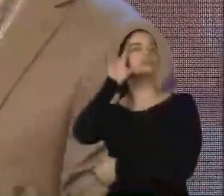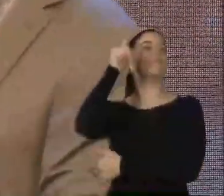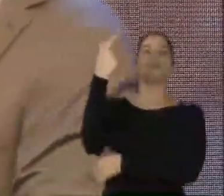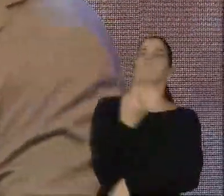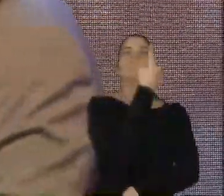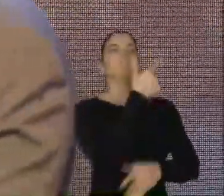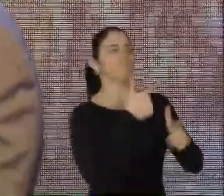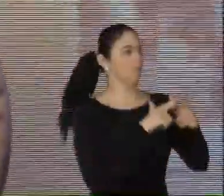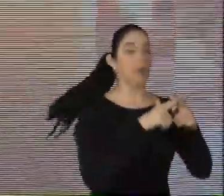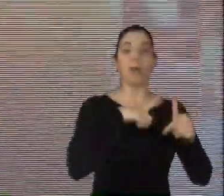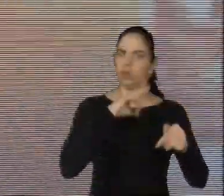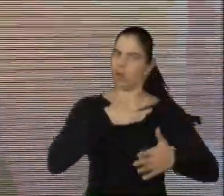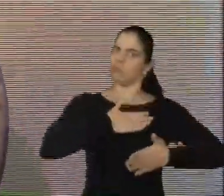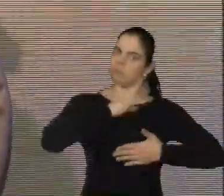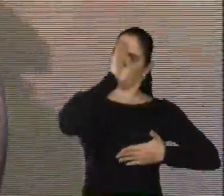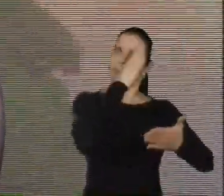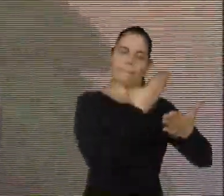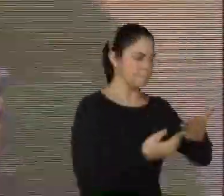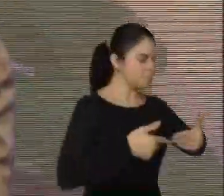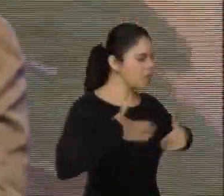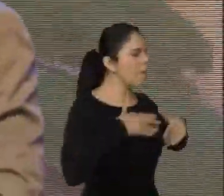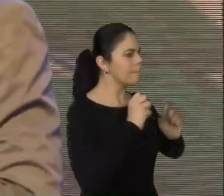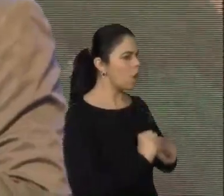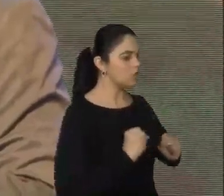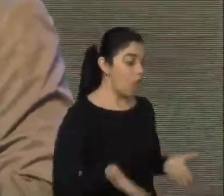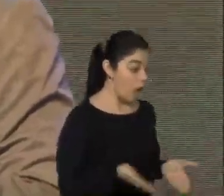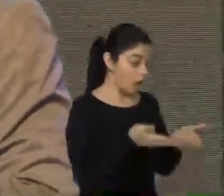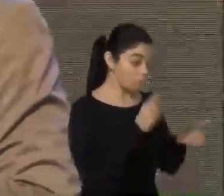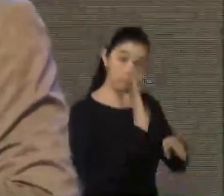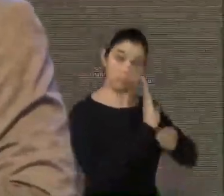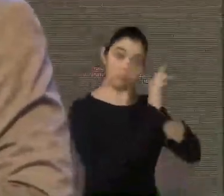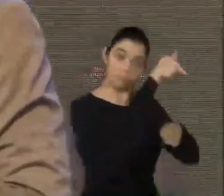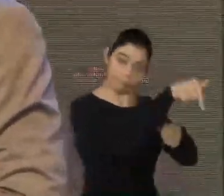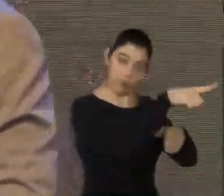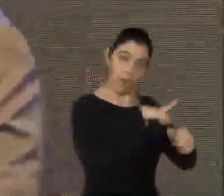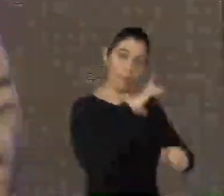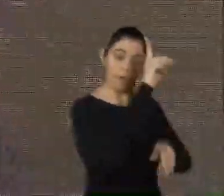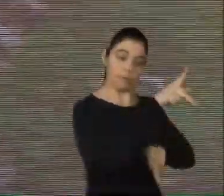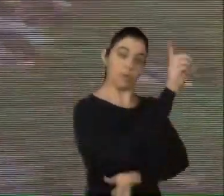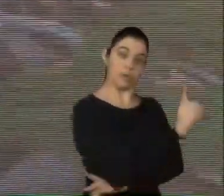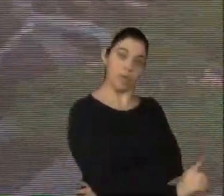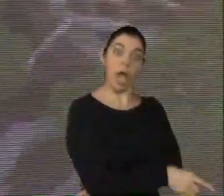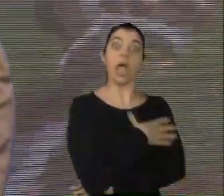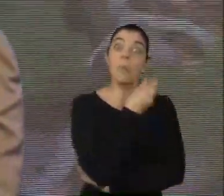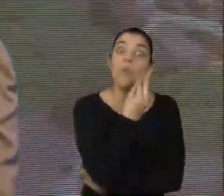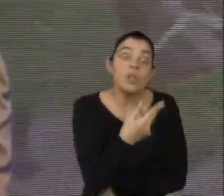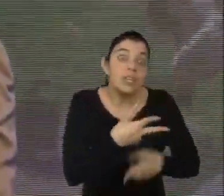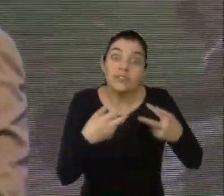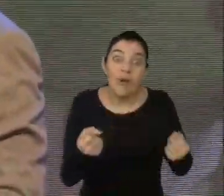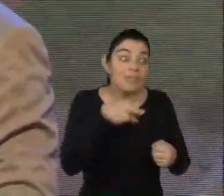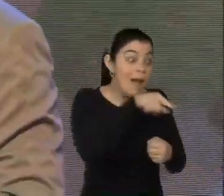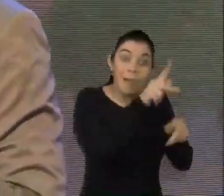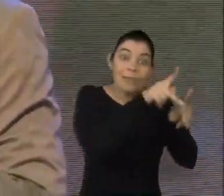Então, muitas vezes, a gente acredita que tem como oferecer algo a mais para quem tem uma deficiência, e, muitas vezes, essa pessoa com